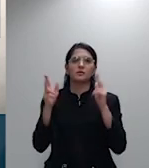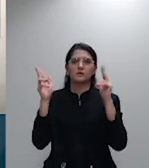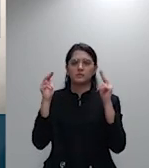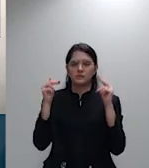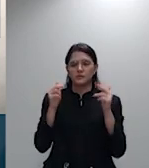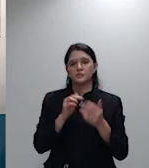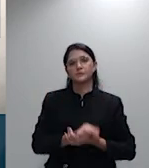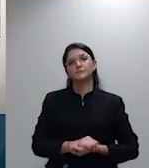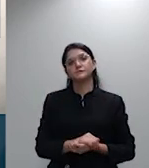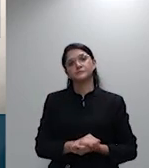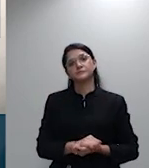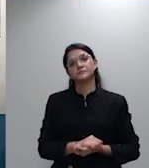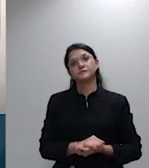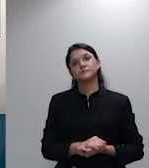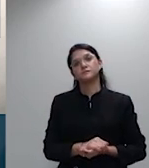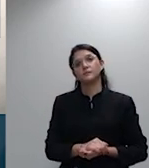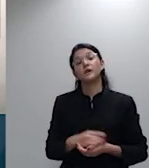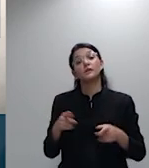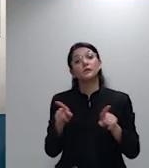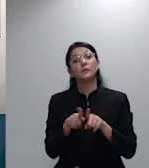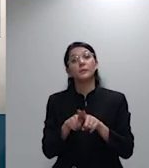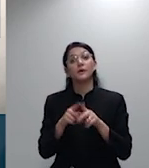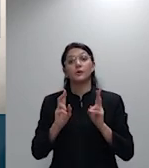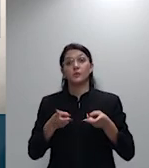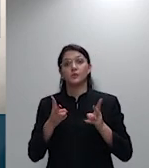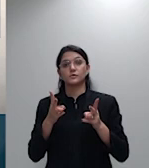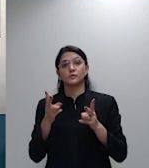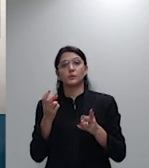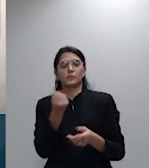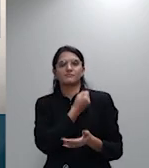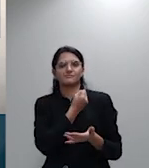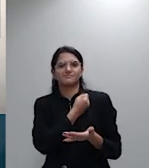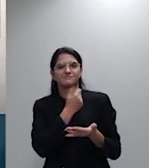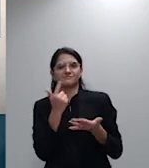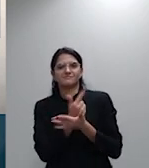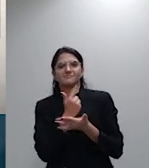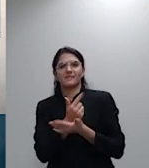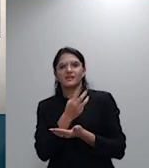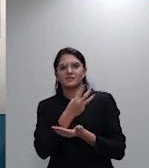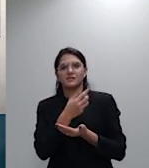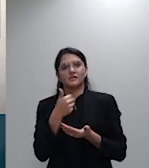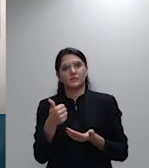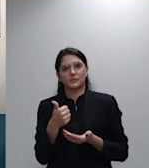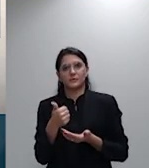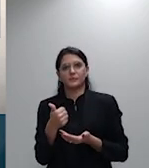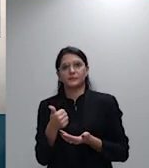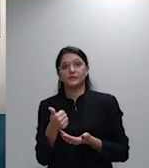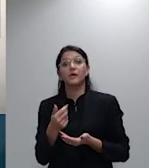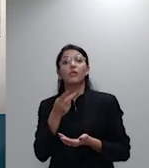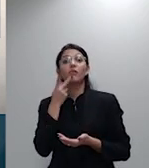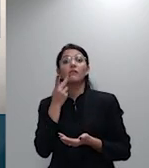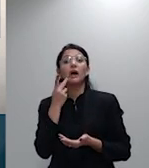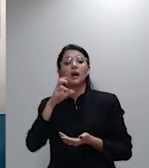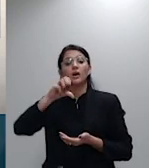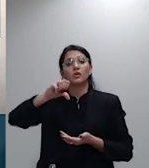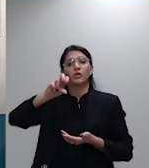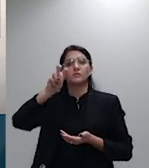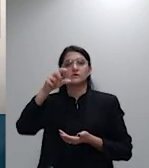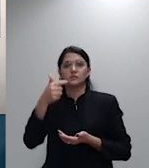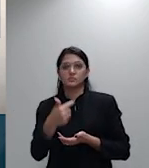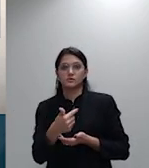na página 31 apesar de o tema 952 ter sido firmado para os planos